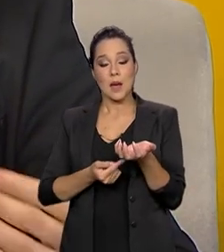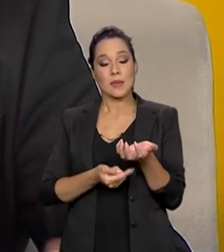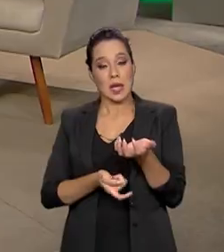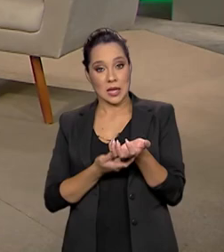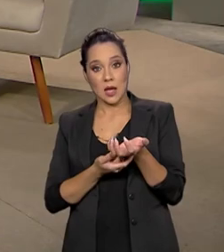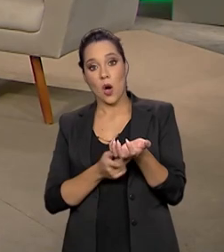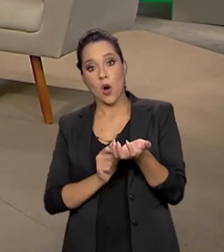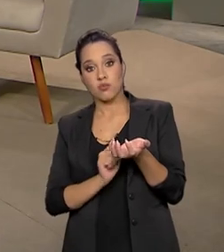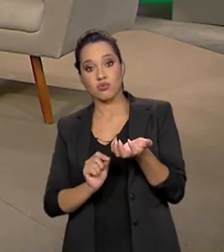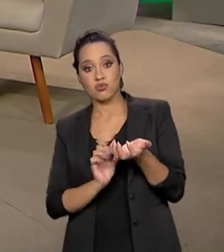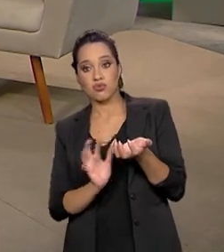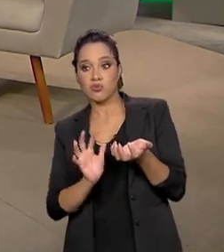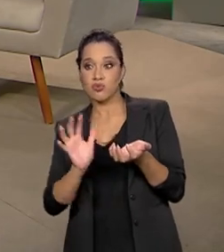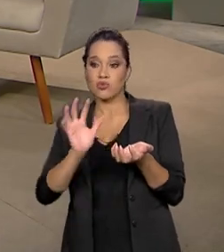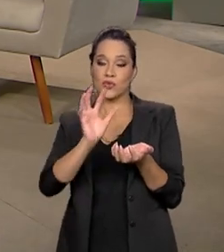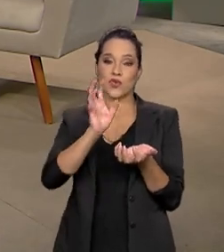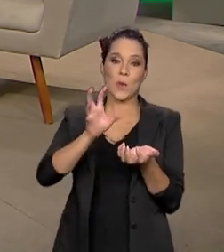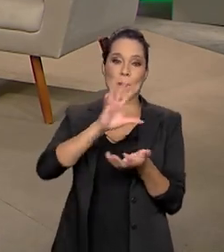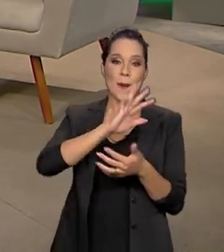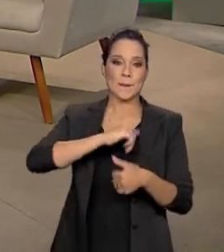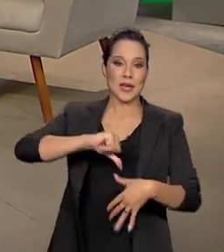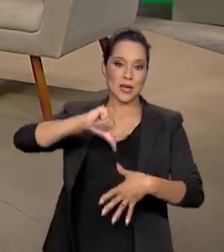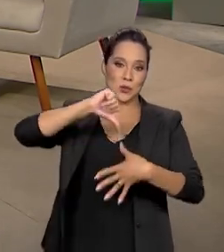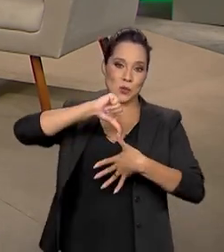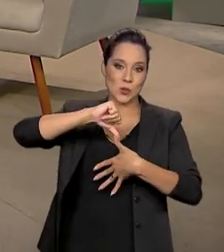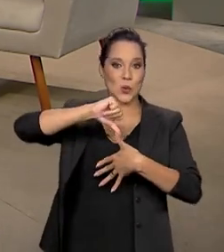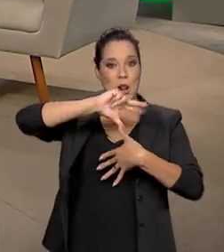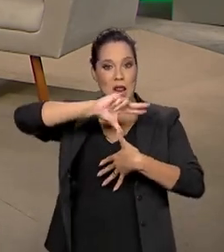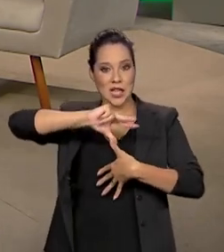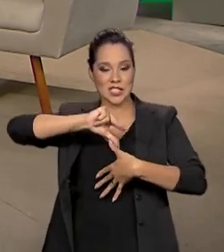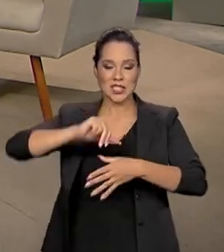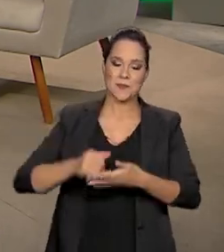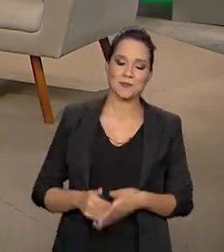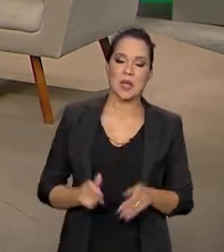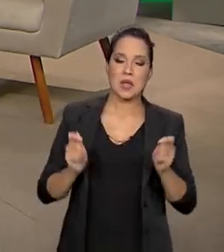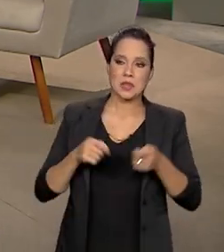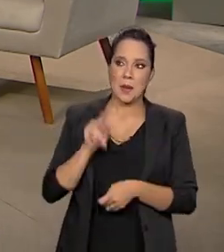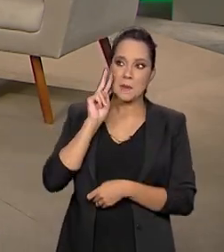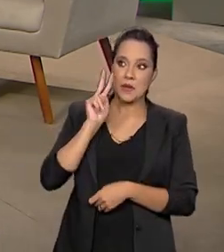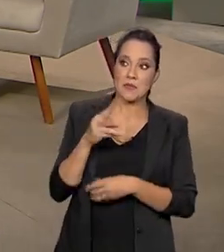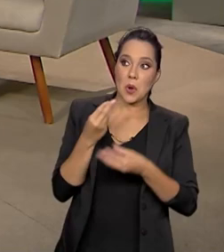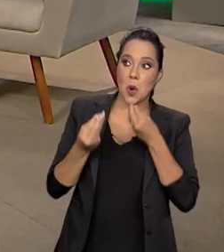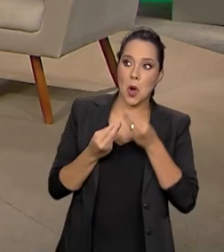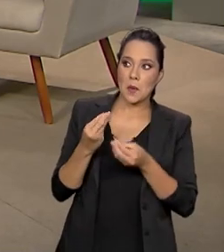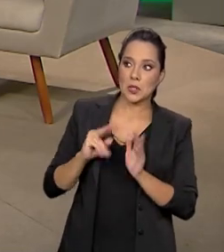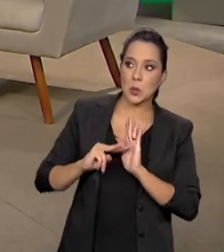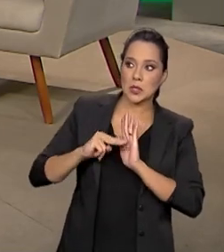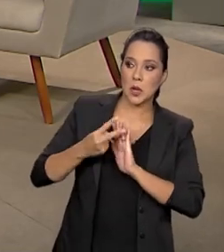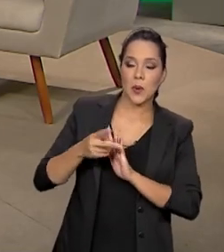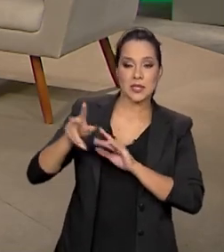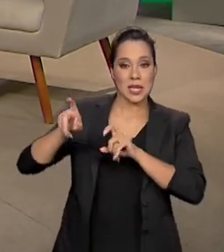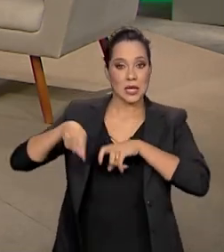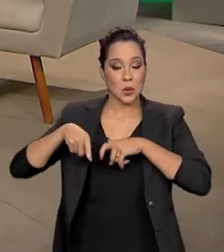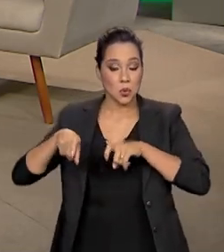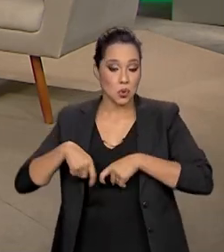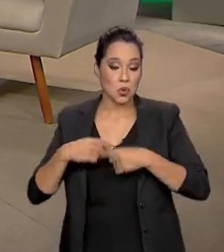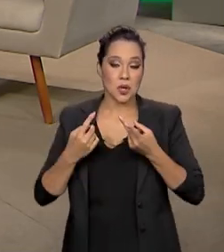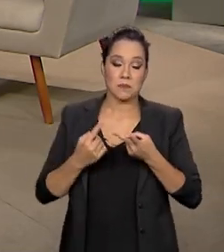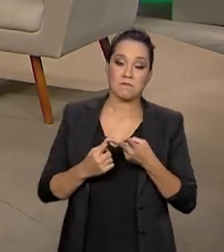Latina, América do Sul, principalmente. E aí a gente pode prever aí impactos na agricultura,